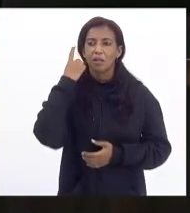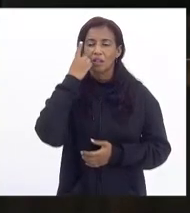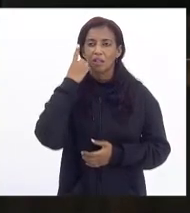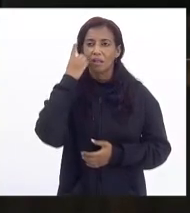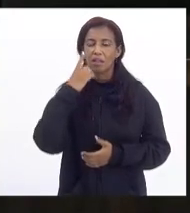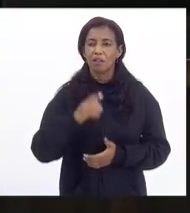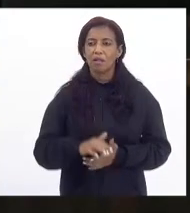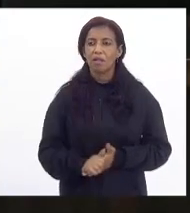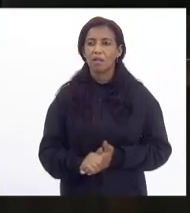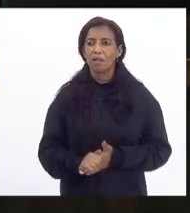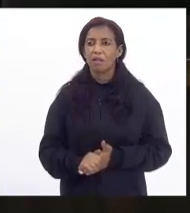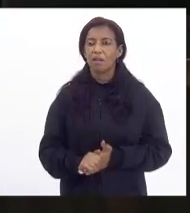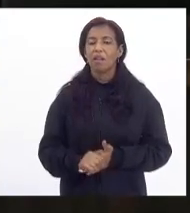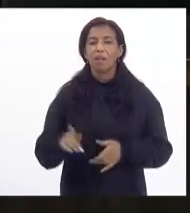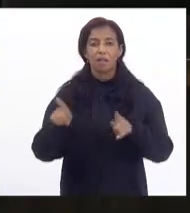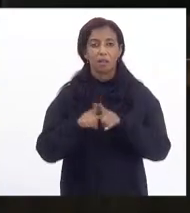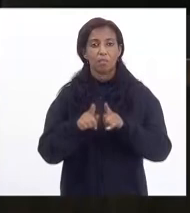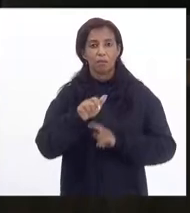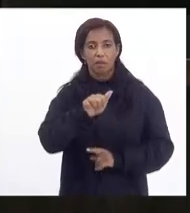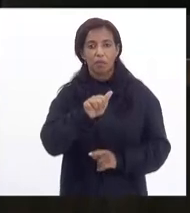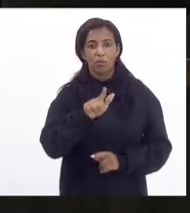Freitas, dos dois projetos também.